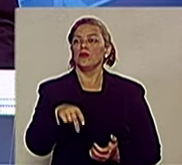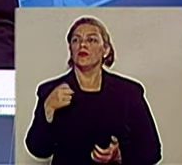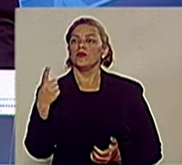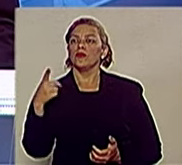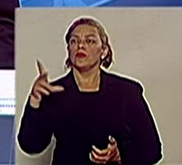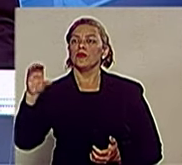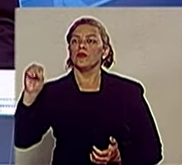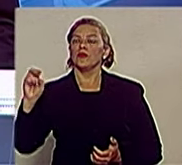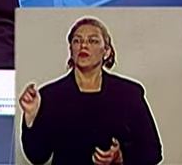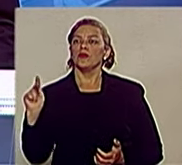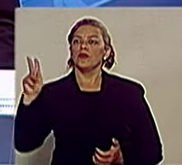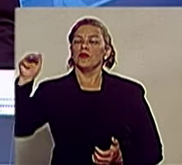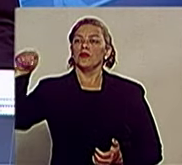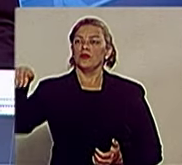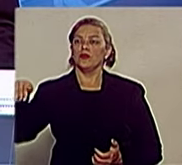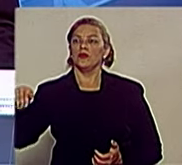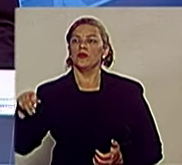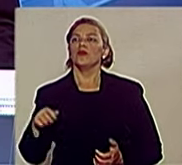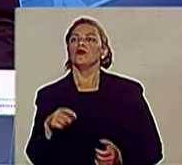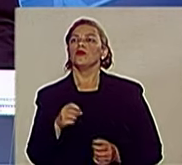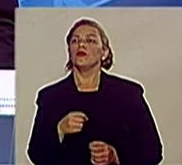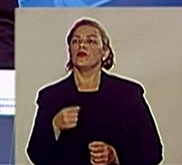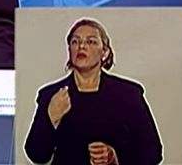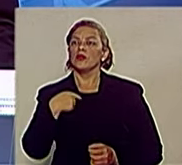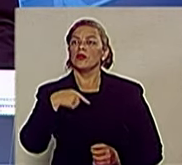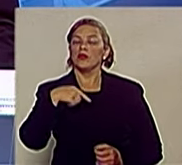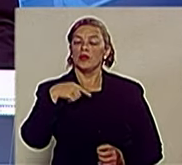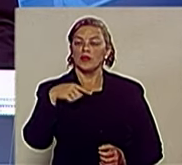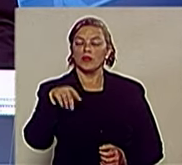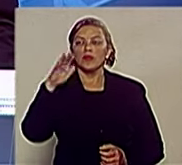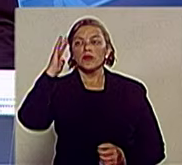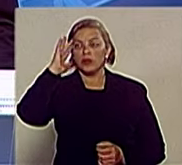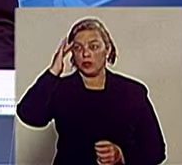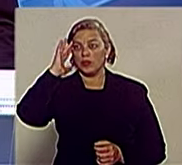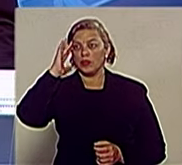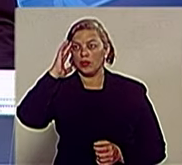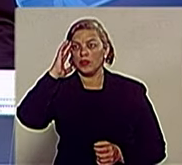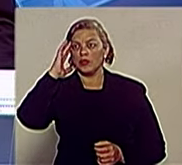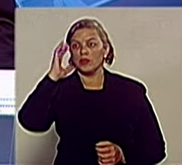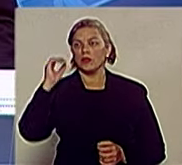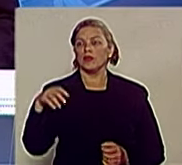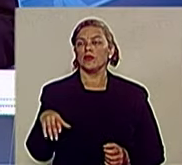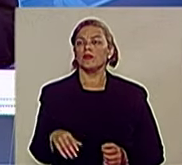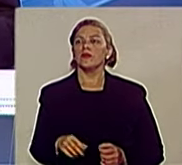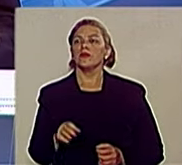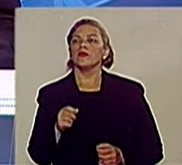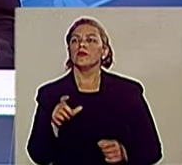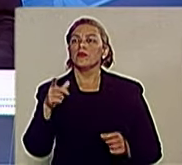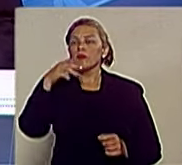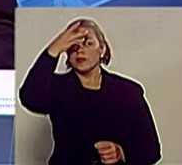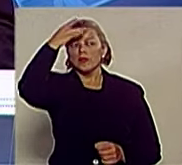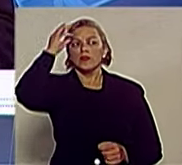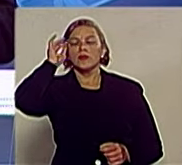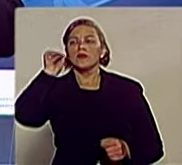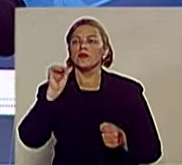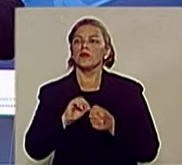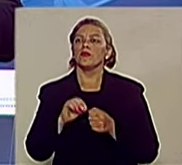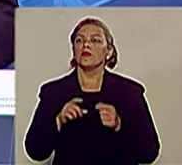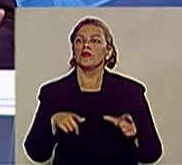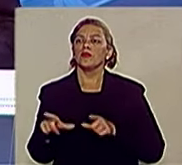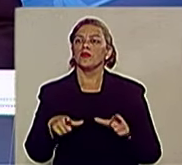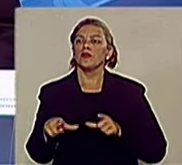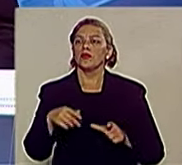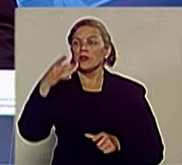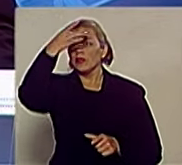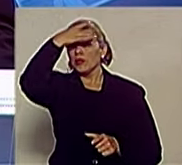visito fornecedores da prefeitura com seus pagamentos 90 dias atrasados. É o aluguel, é uma pessoa que